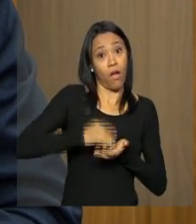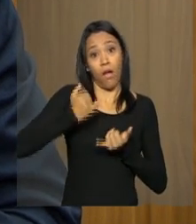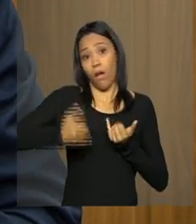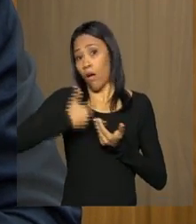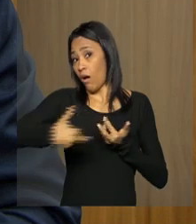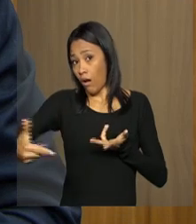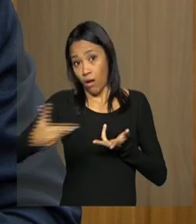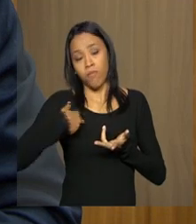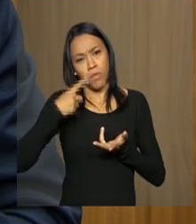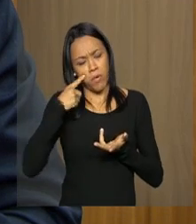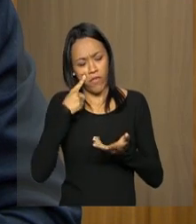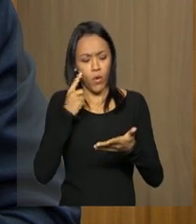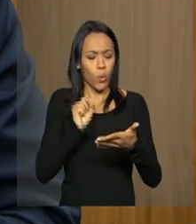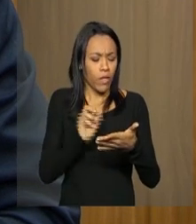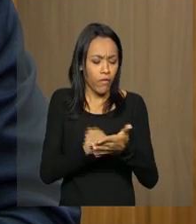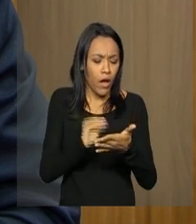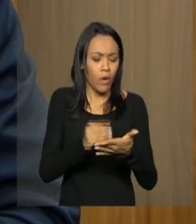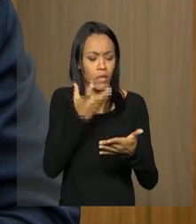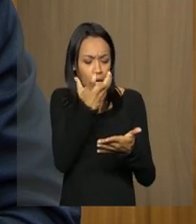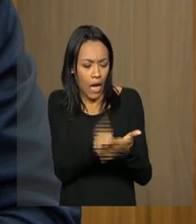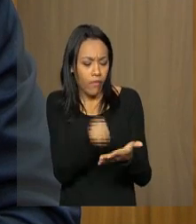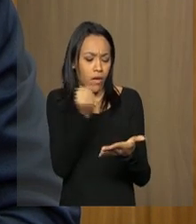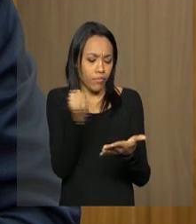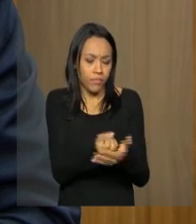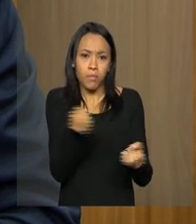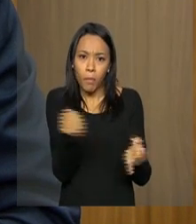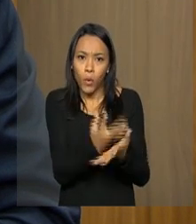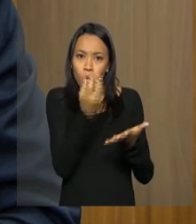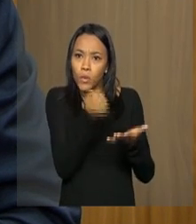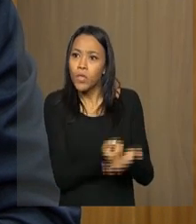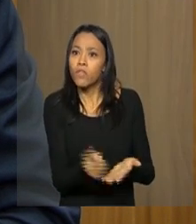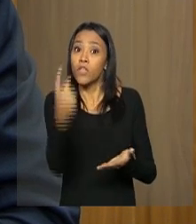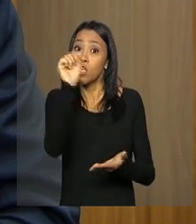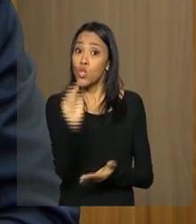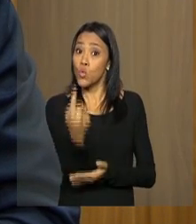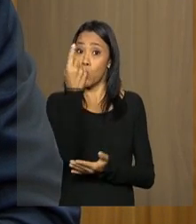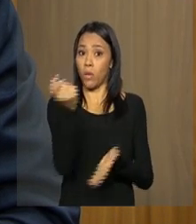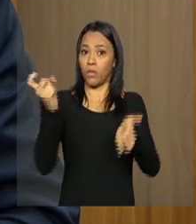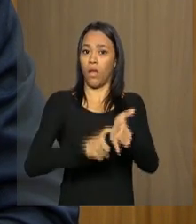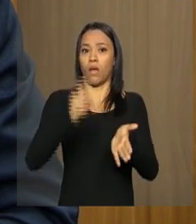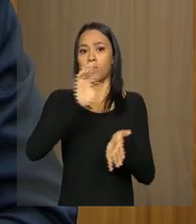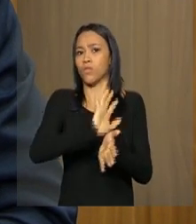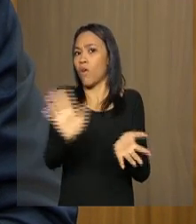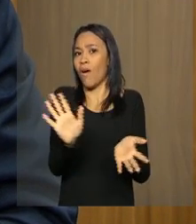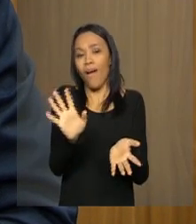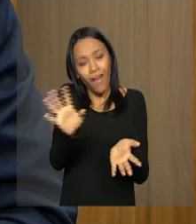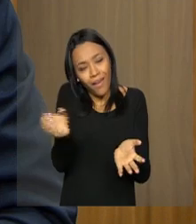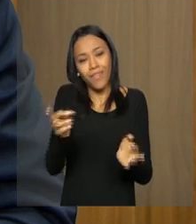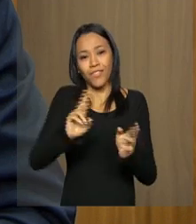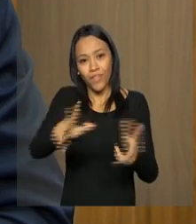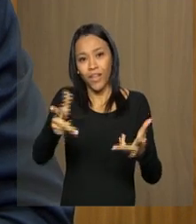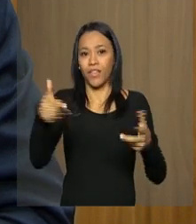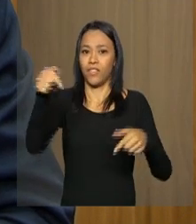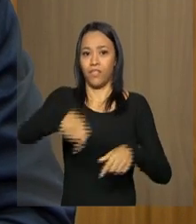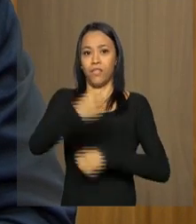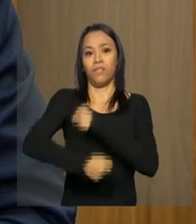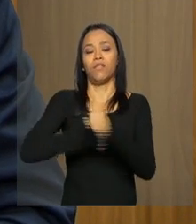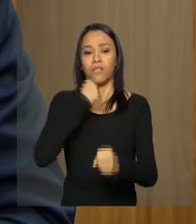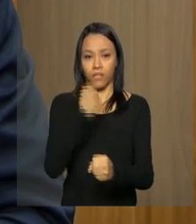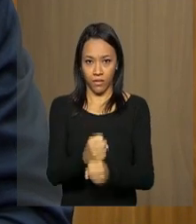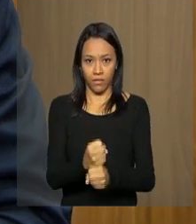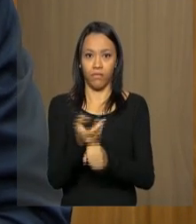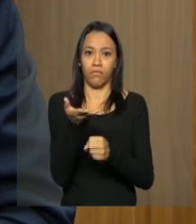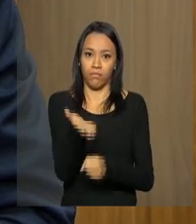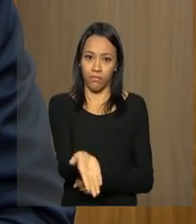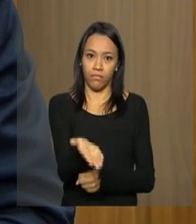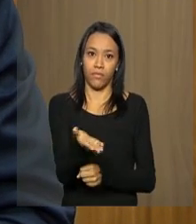fazer verificação de pendência, gravação e envio numa tecla só. Essas são as principais novidades do programa